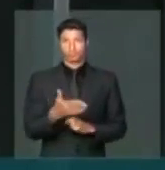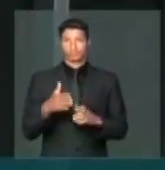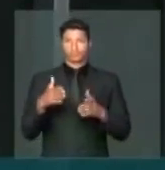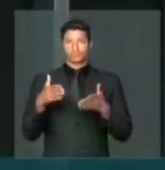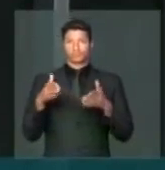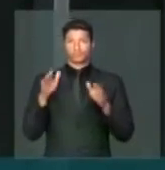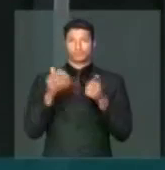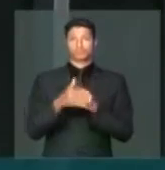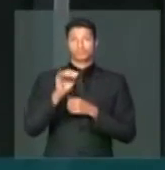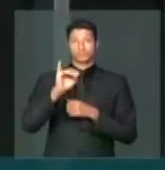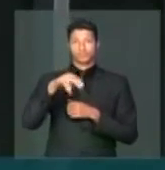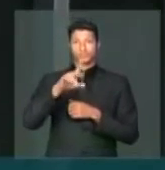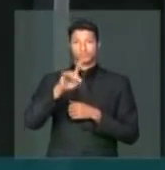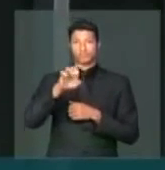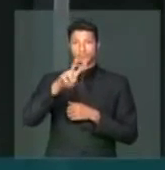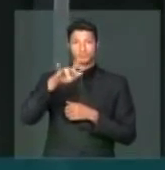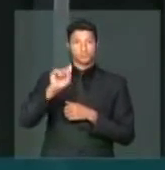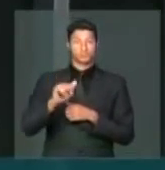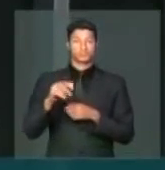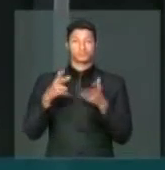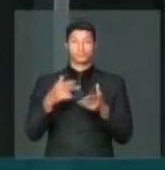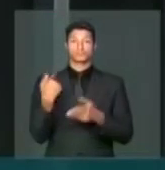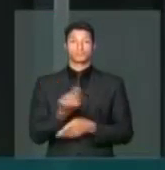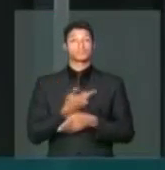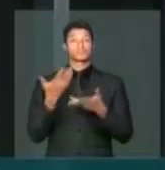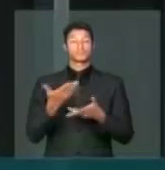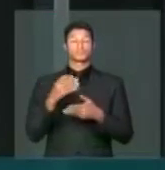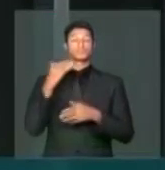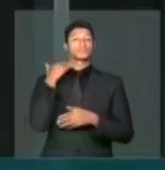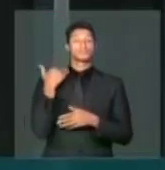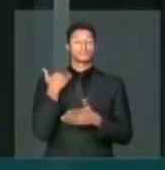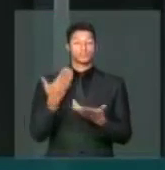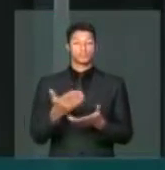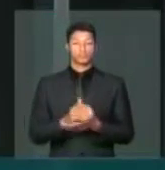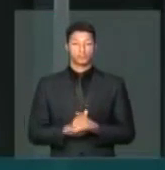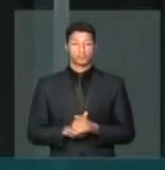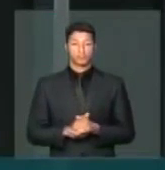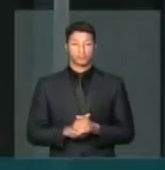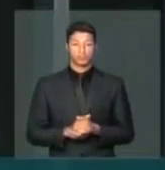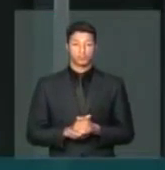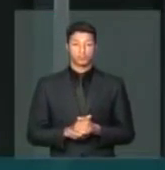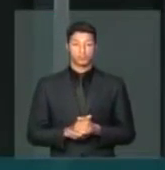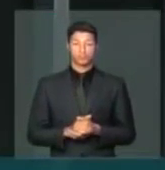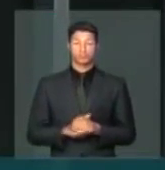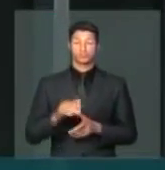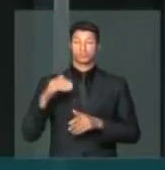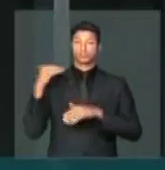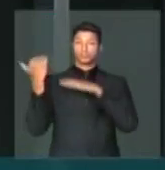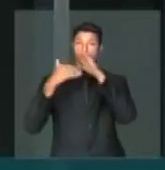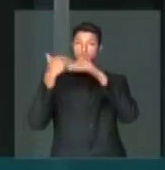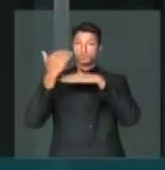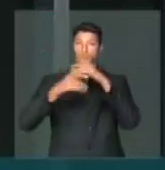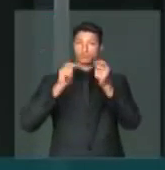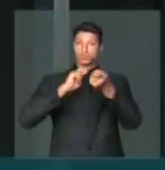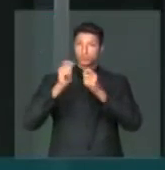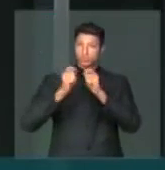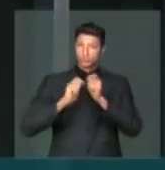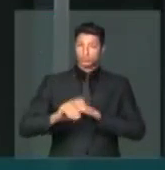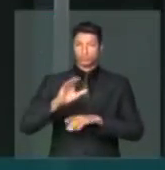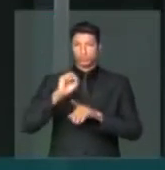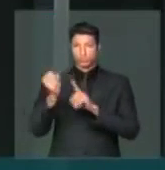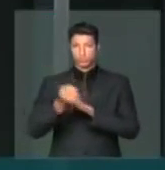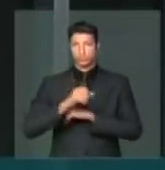acumulação indevida. Como nós queremos um banco de desenvolvimento econômico e social sob controle